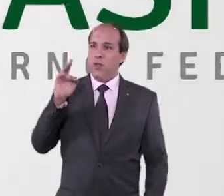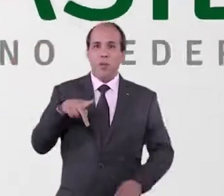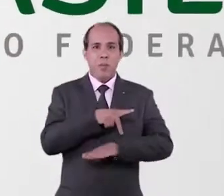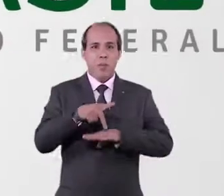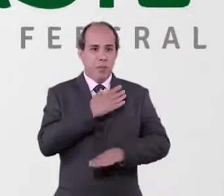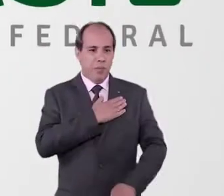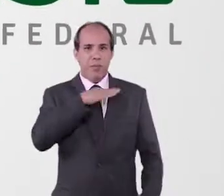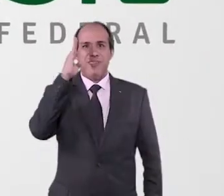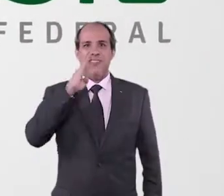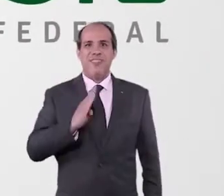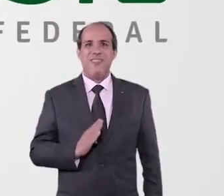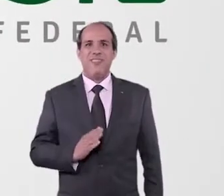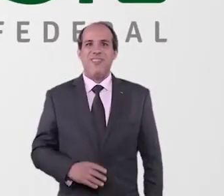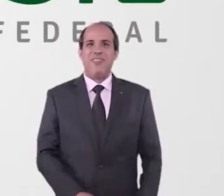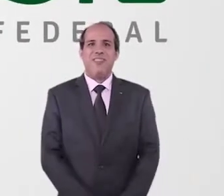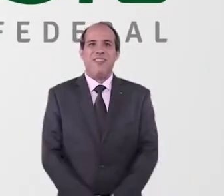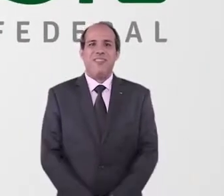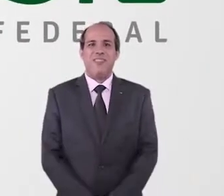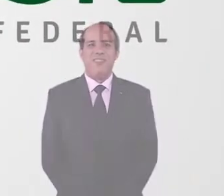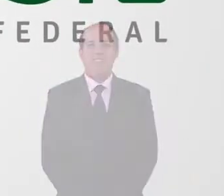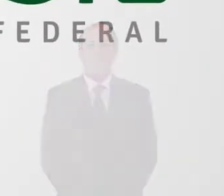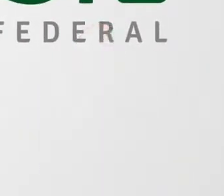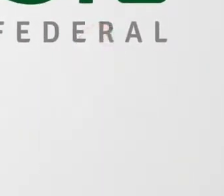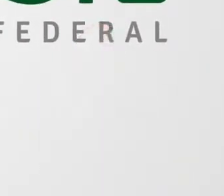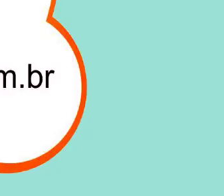Governo federal, Pátria Amada Brasil.